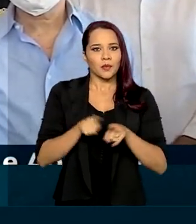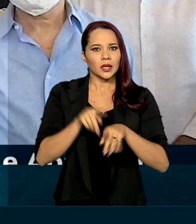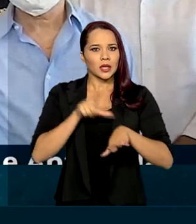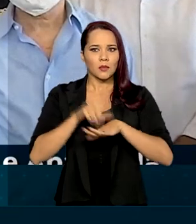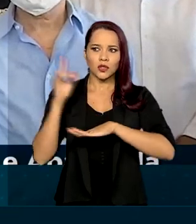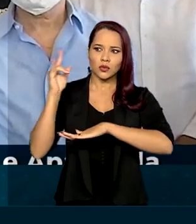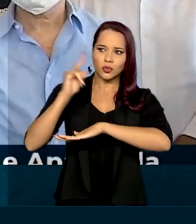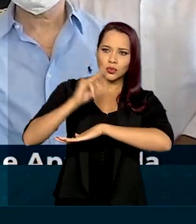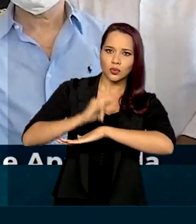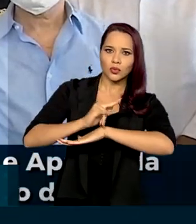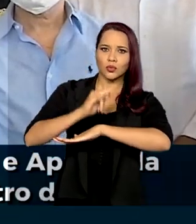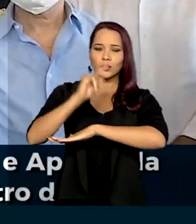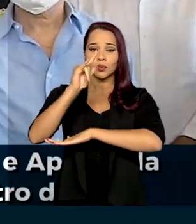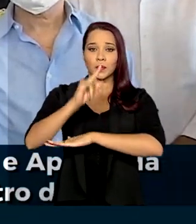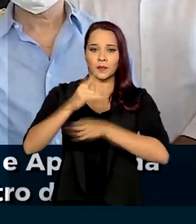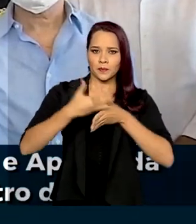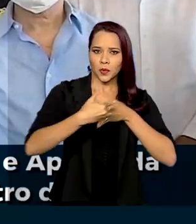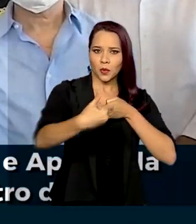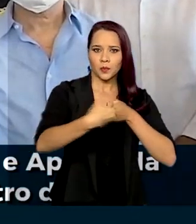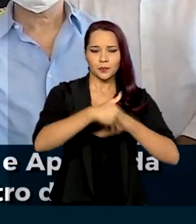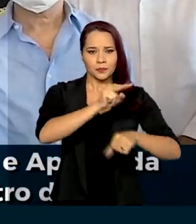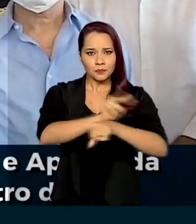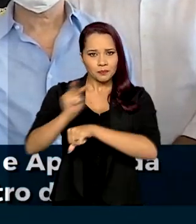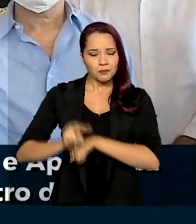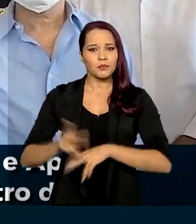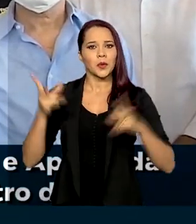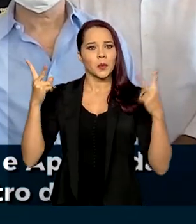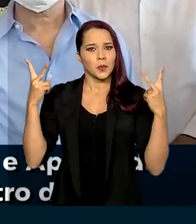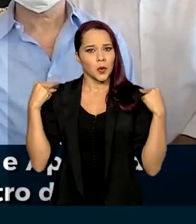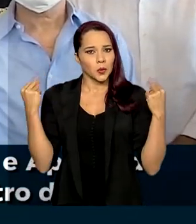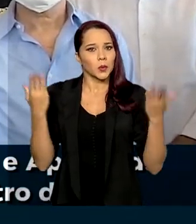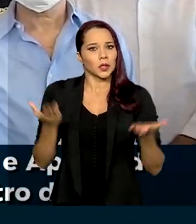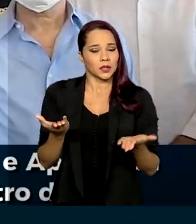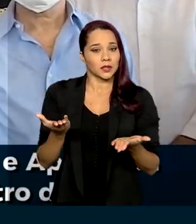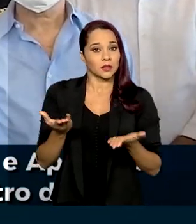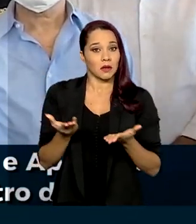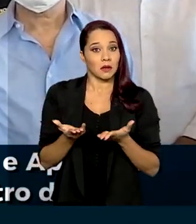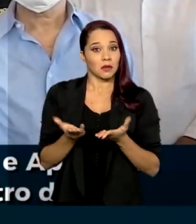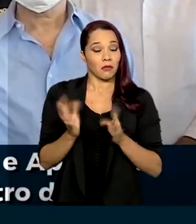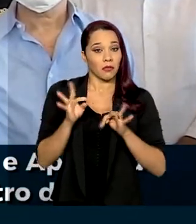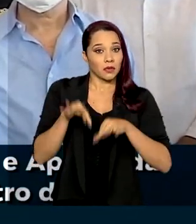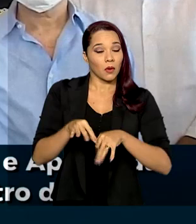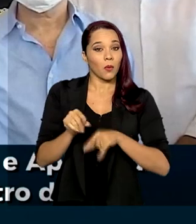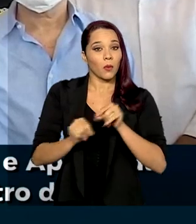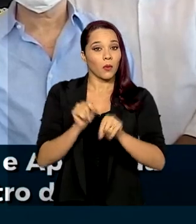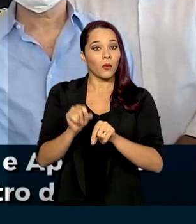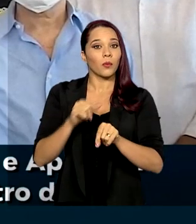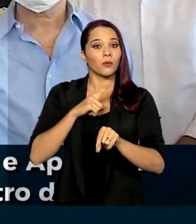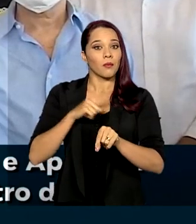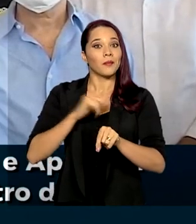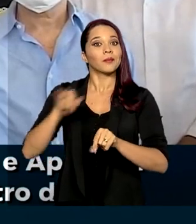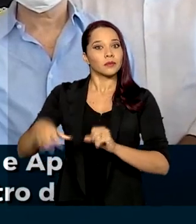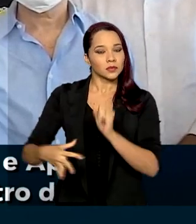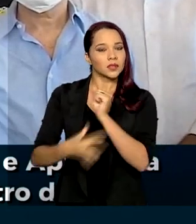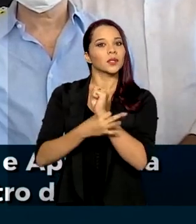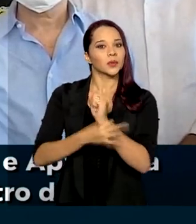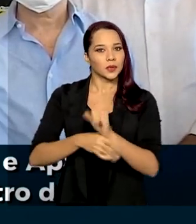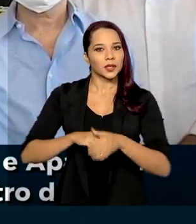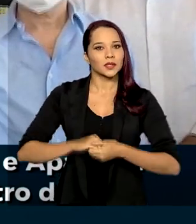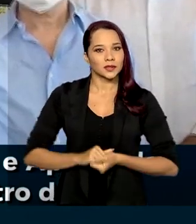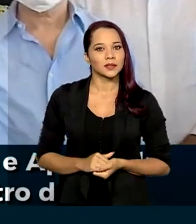desaceleração, barreiras de concreto para proteção de motoristas. No final das contas, nós estamos falando de segurança.